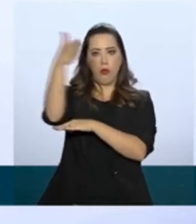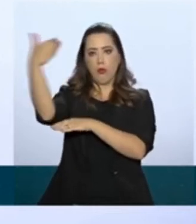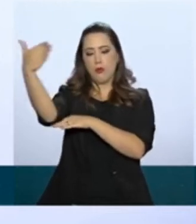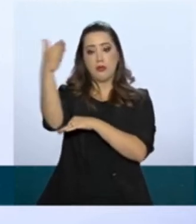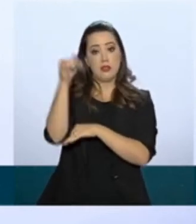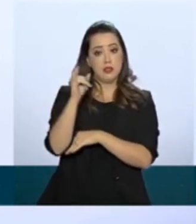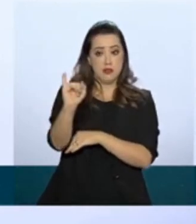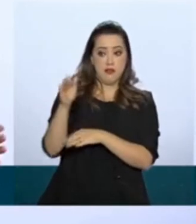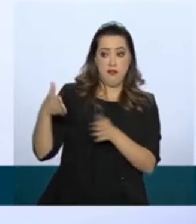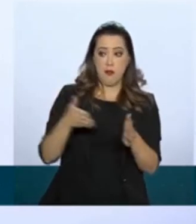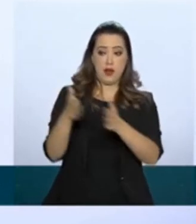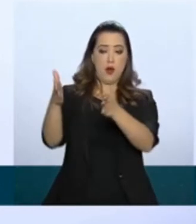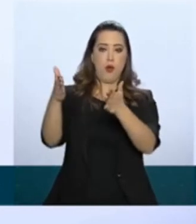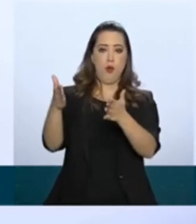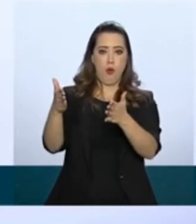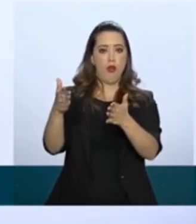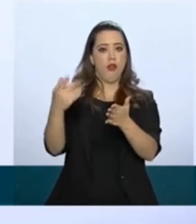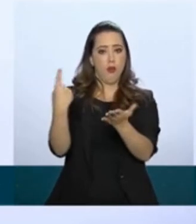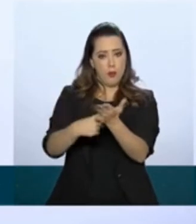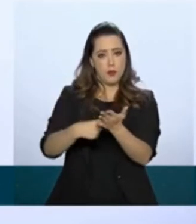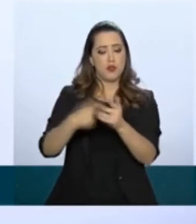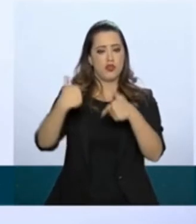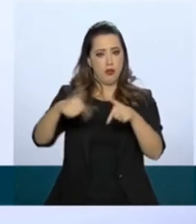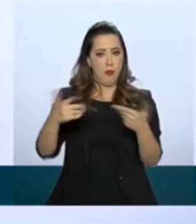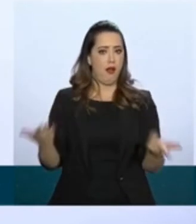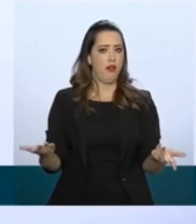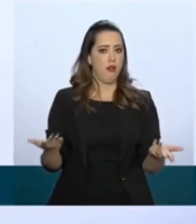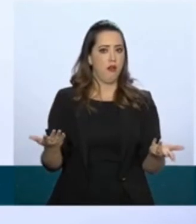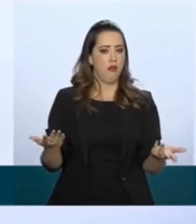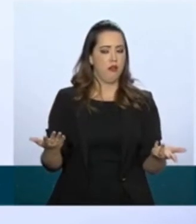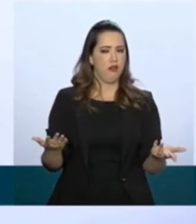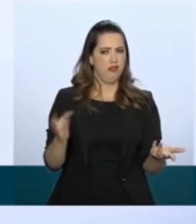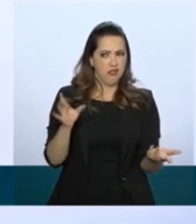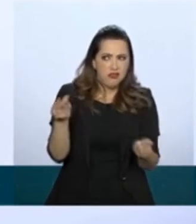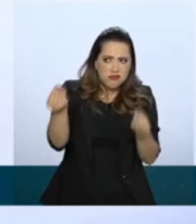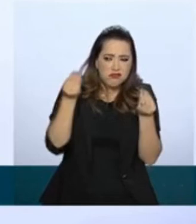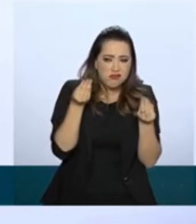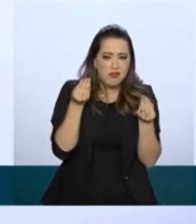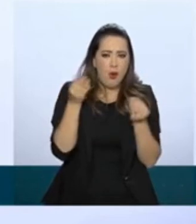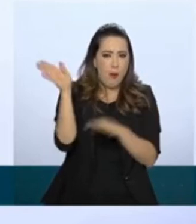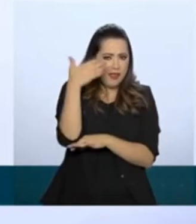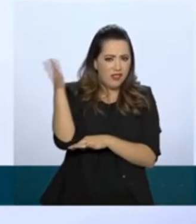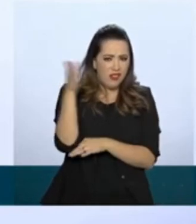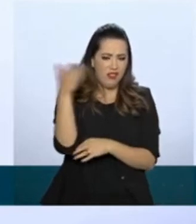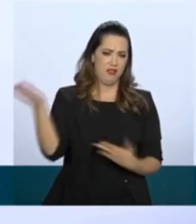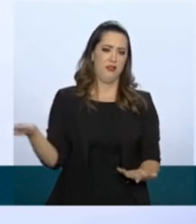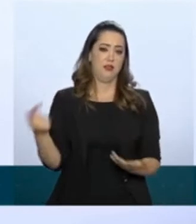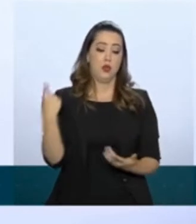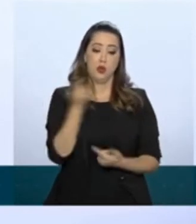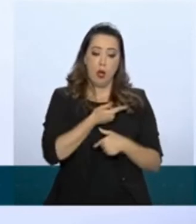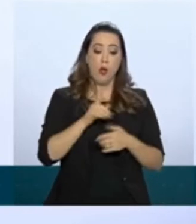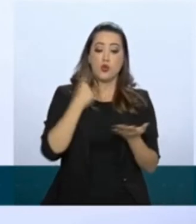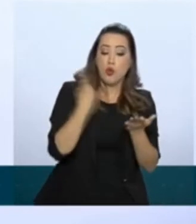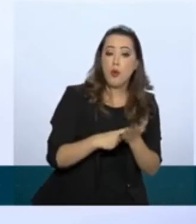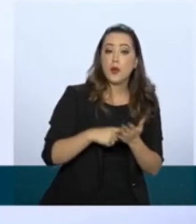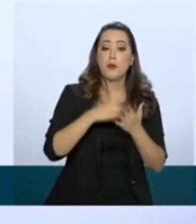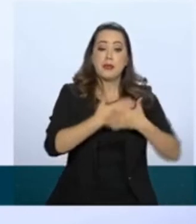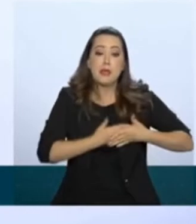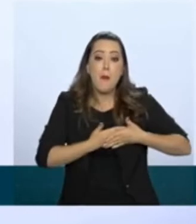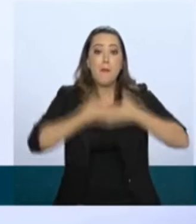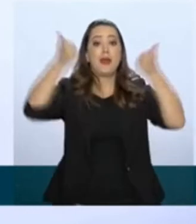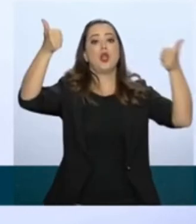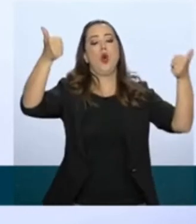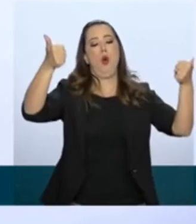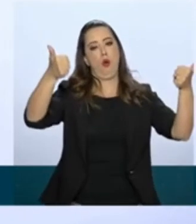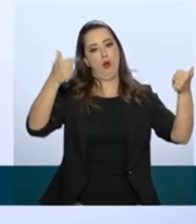Então nós buscamos fazer o melhor, é difícil? É, estamos